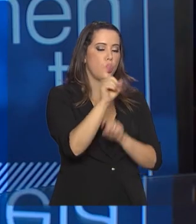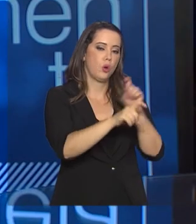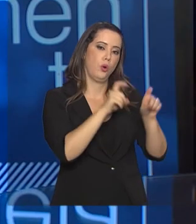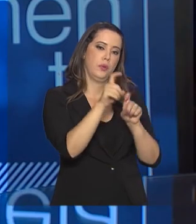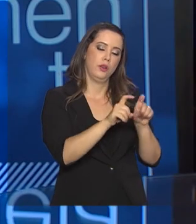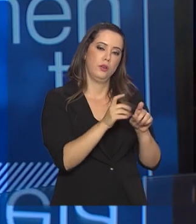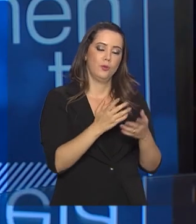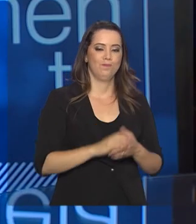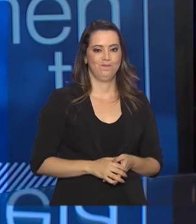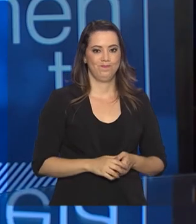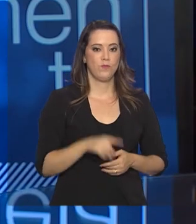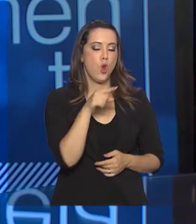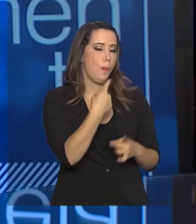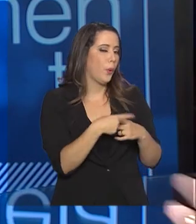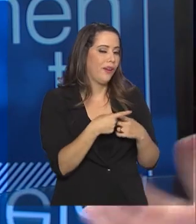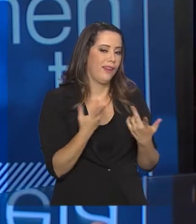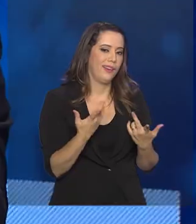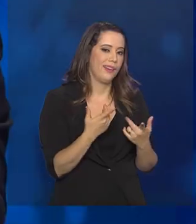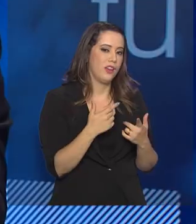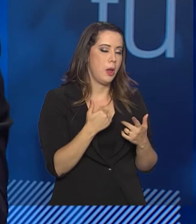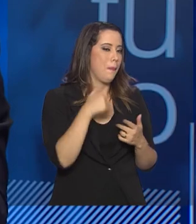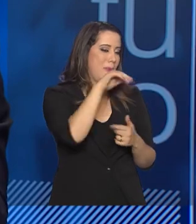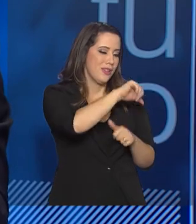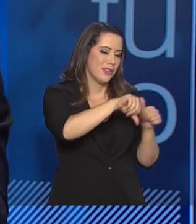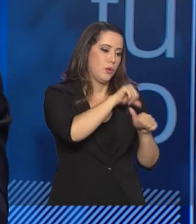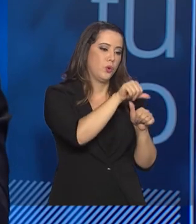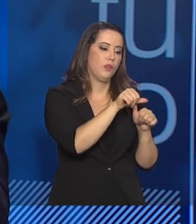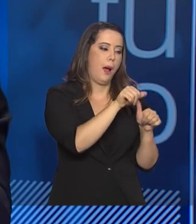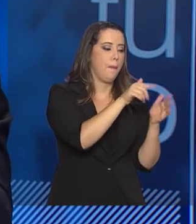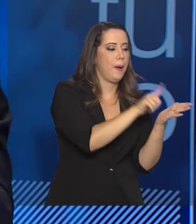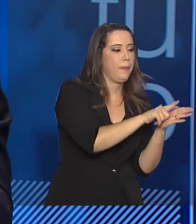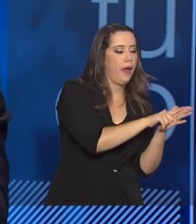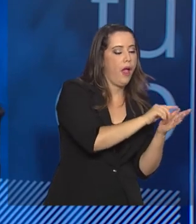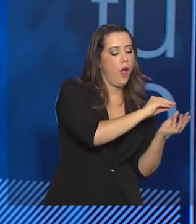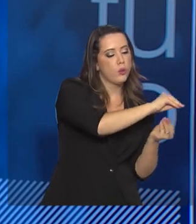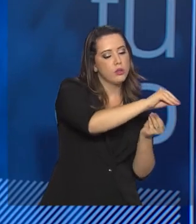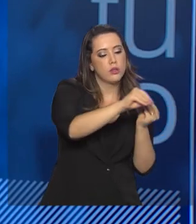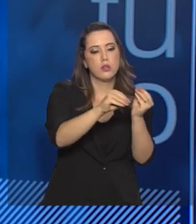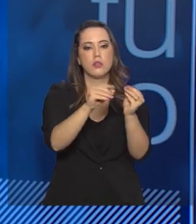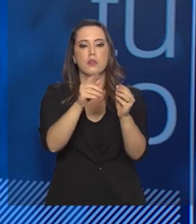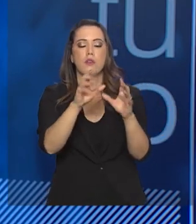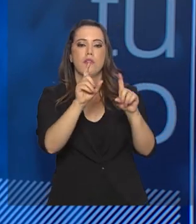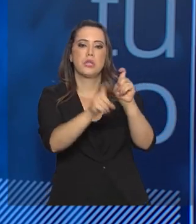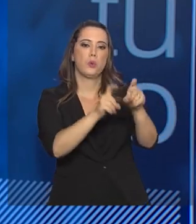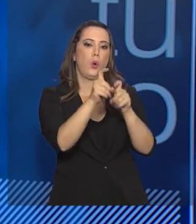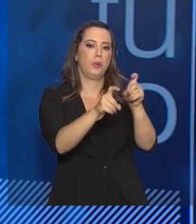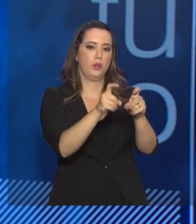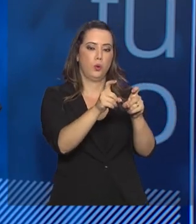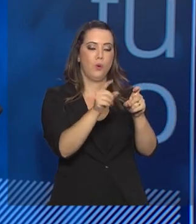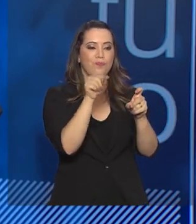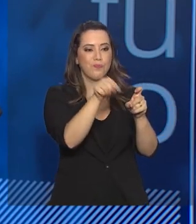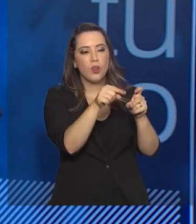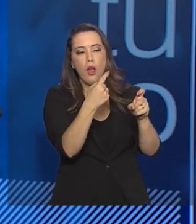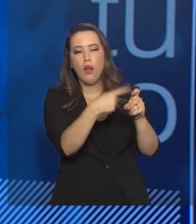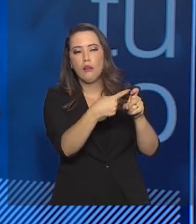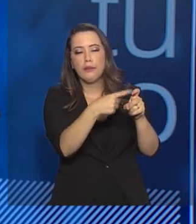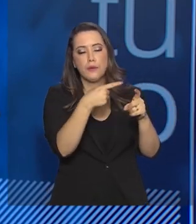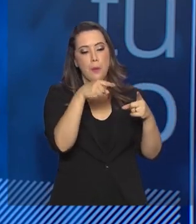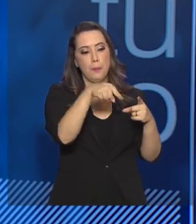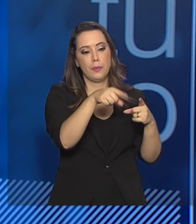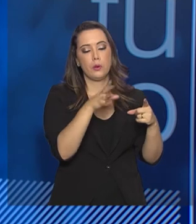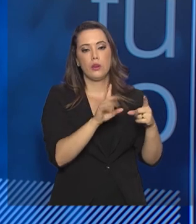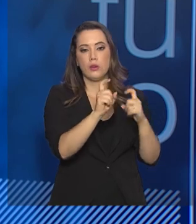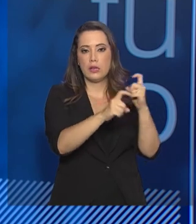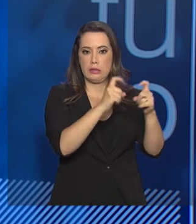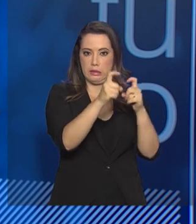Enem digital, ele vai muito além da mudança da forma de fazer a prova, de você sair do papel para o computador. Com a implementação